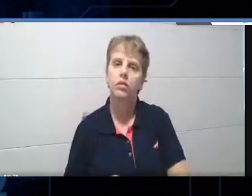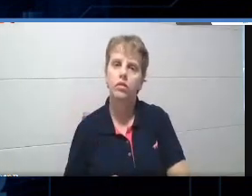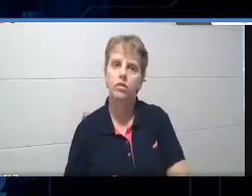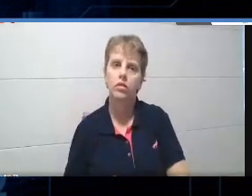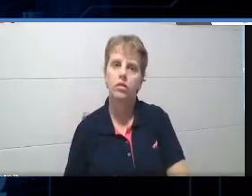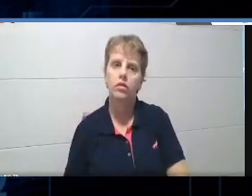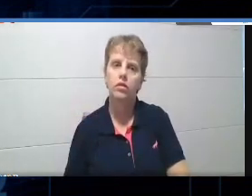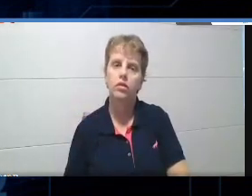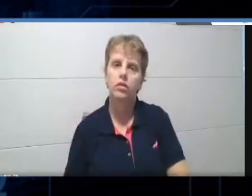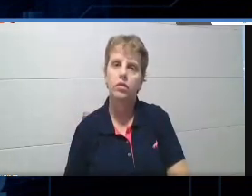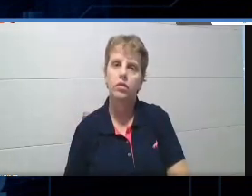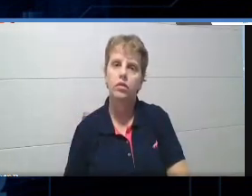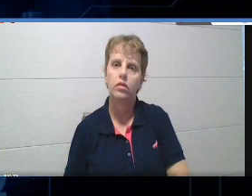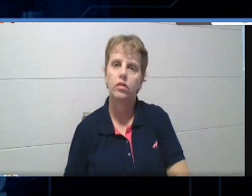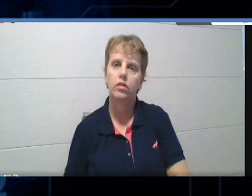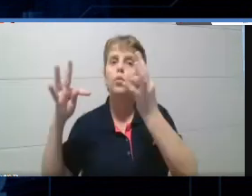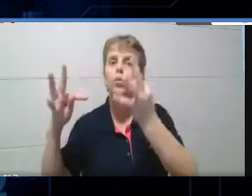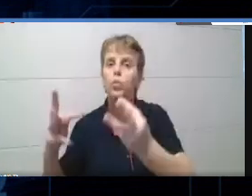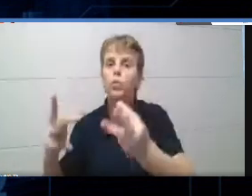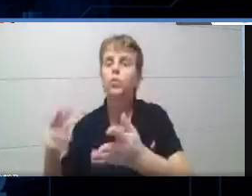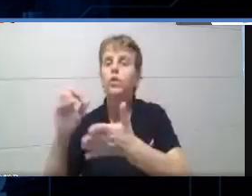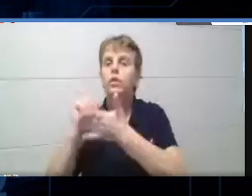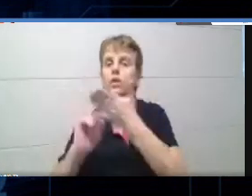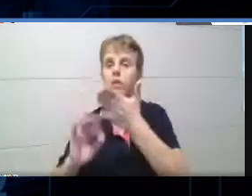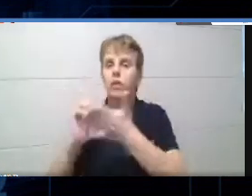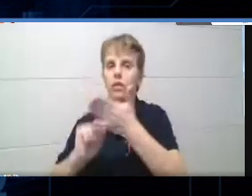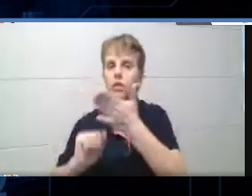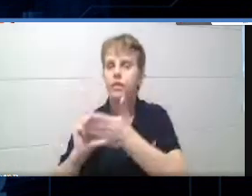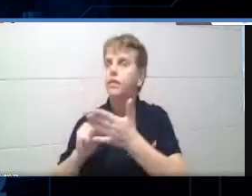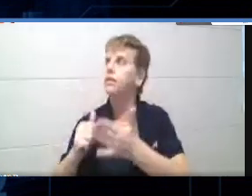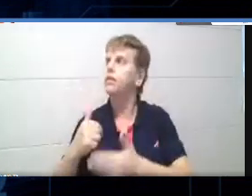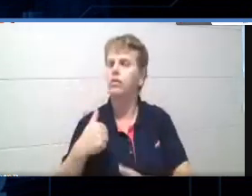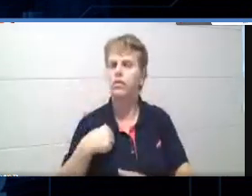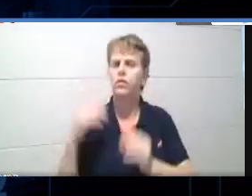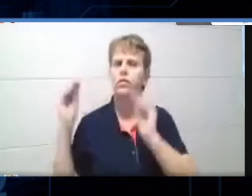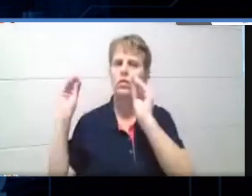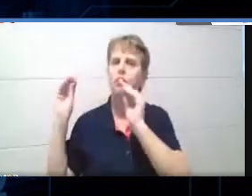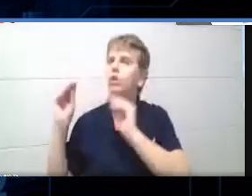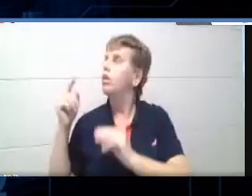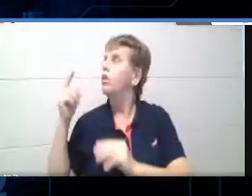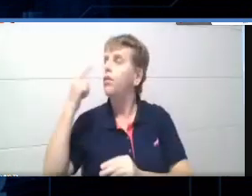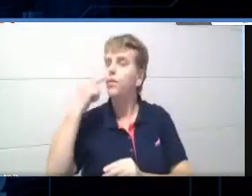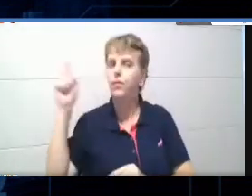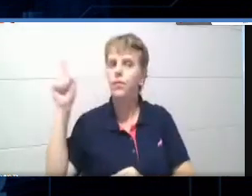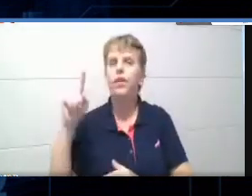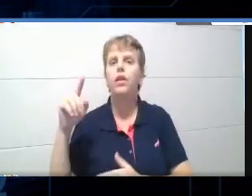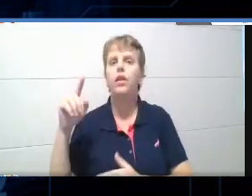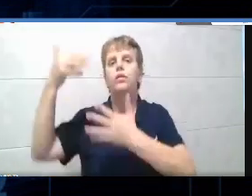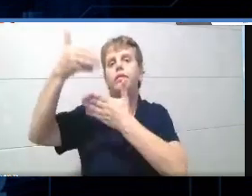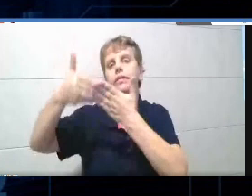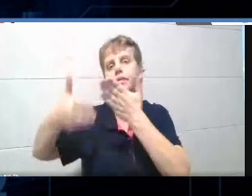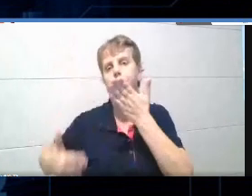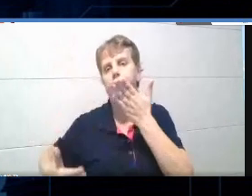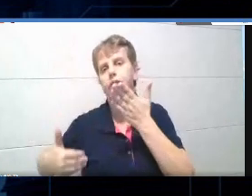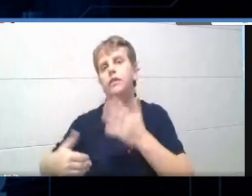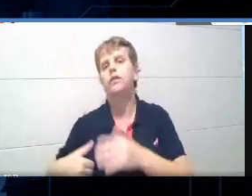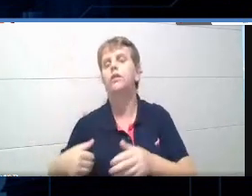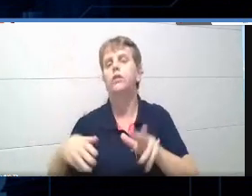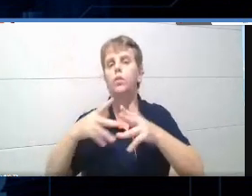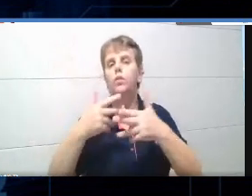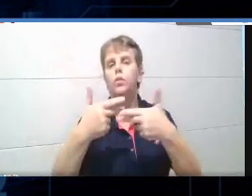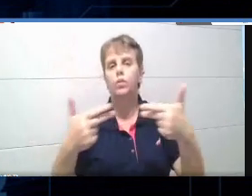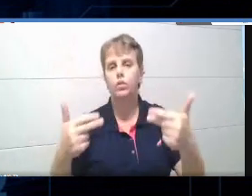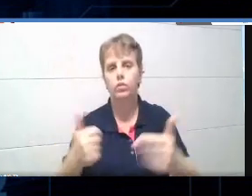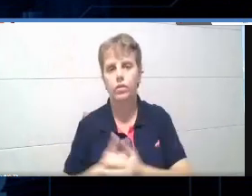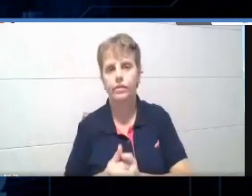E aí, ó, todas essas atividades, aqui eu coloquei uma série de coisas, gente, olhem pra essa lista de coisas, percebam se já não